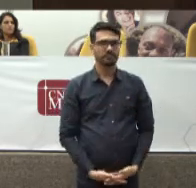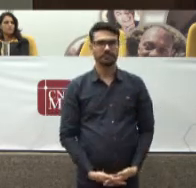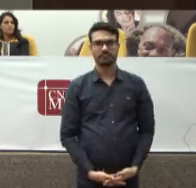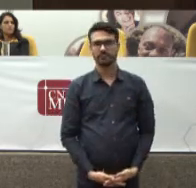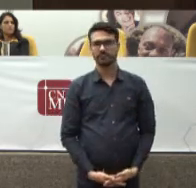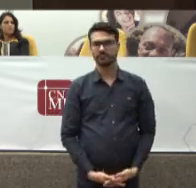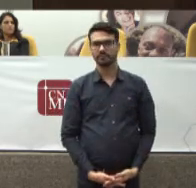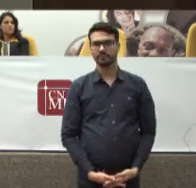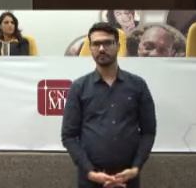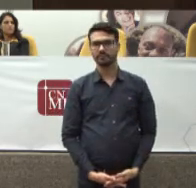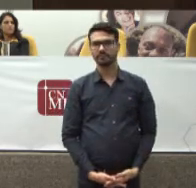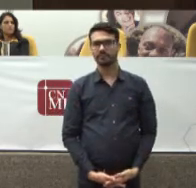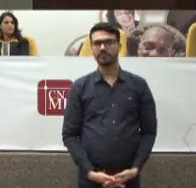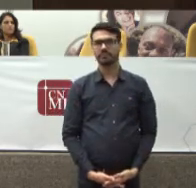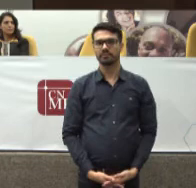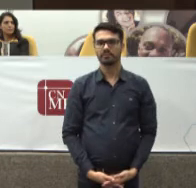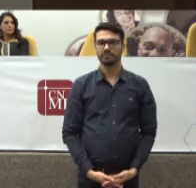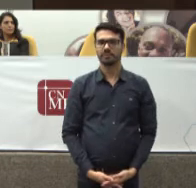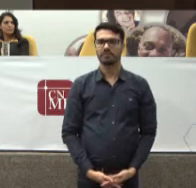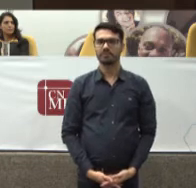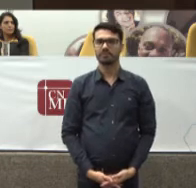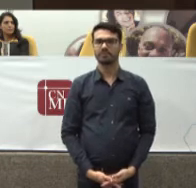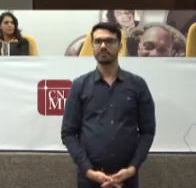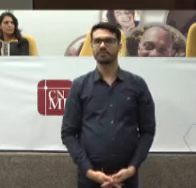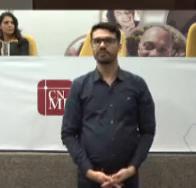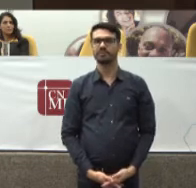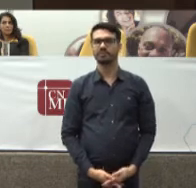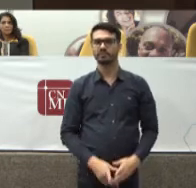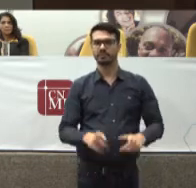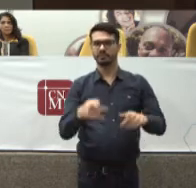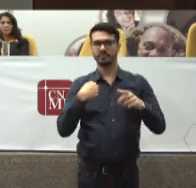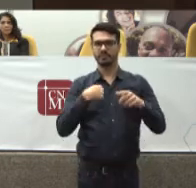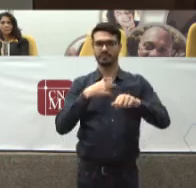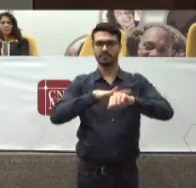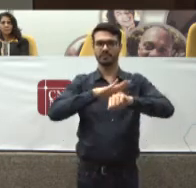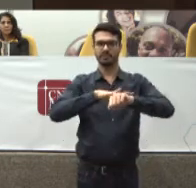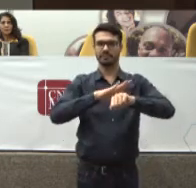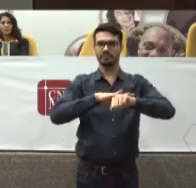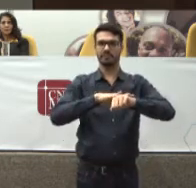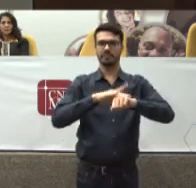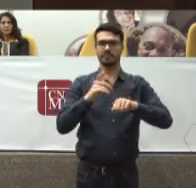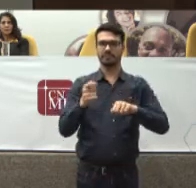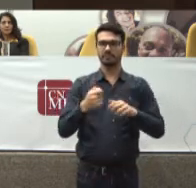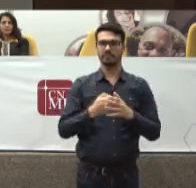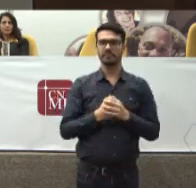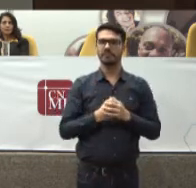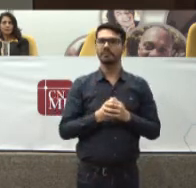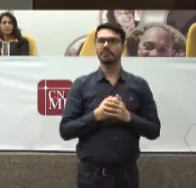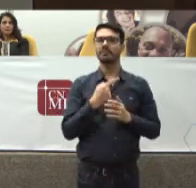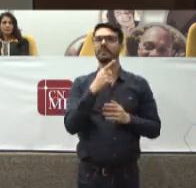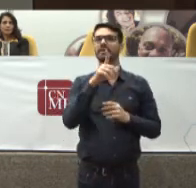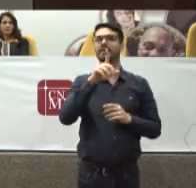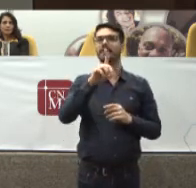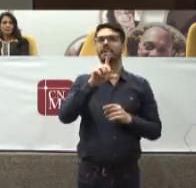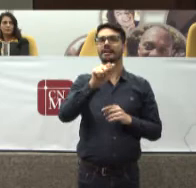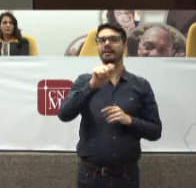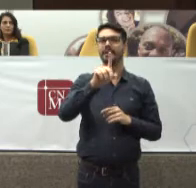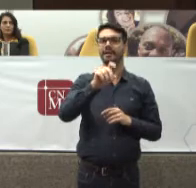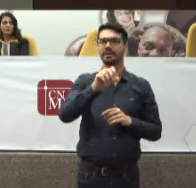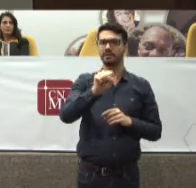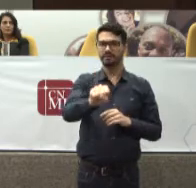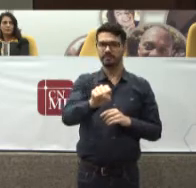Aqui vem dados Vou pular uma tela Para abreviar Porque o tempo Está escoando E o passador não ajuda Aqui vem os dados Da tecnologia